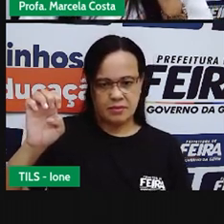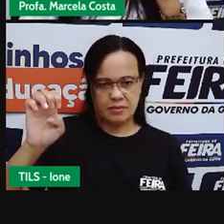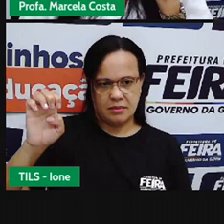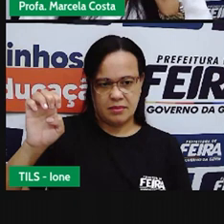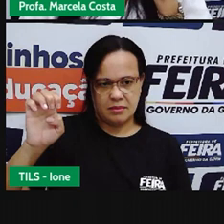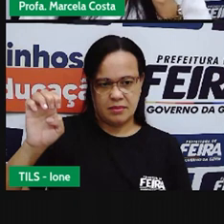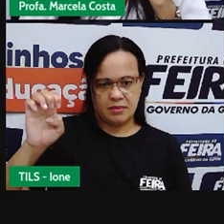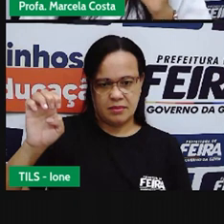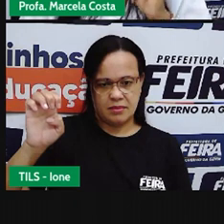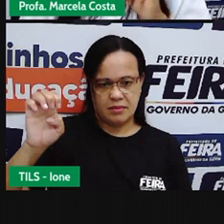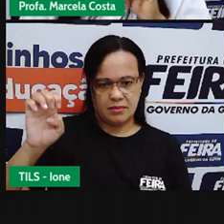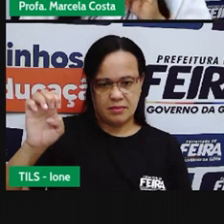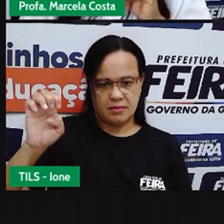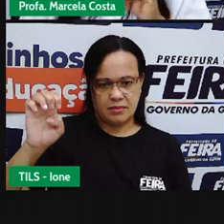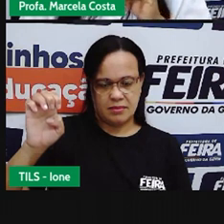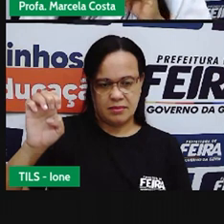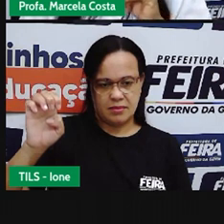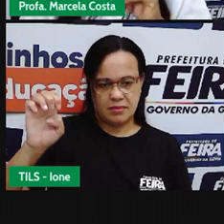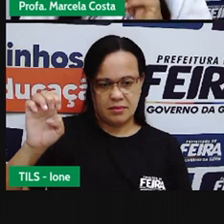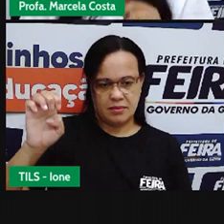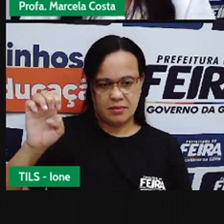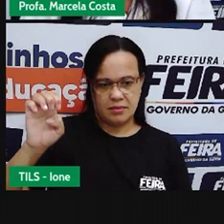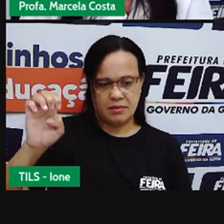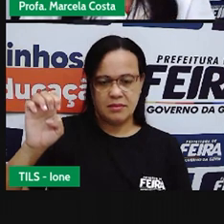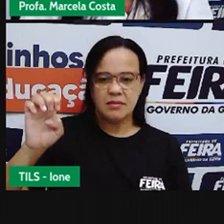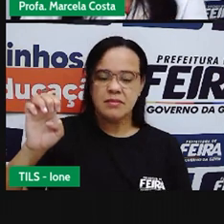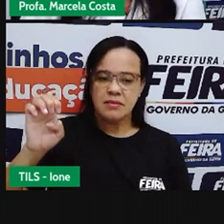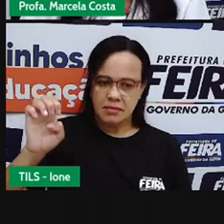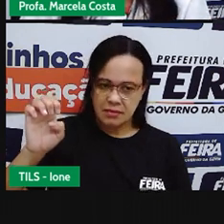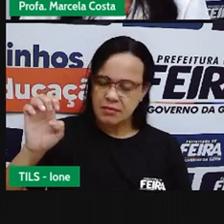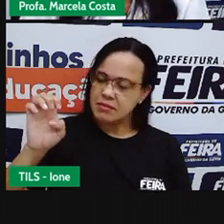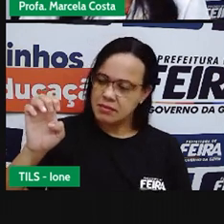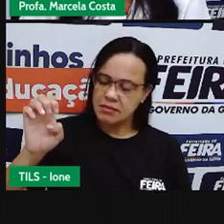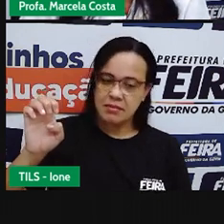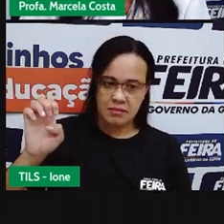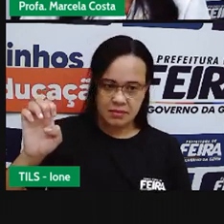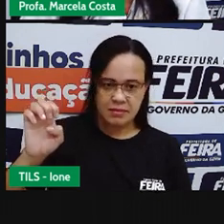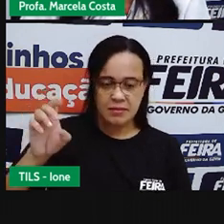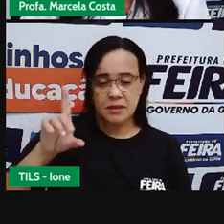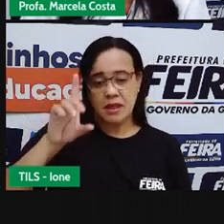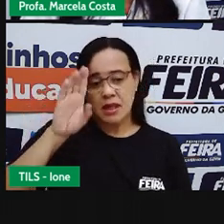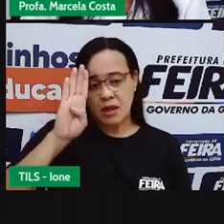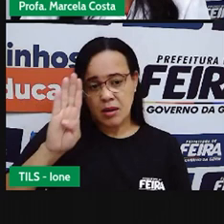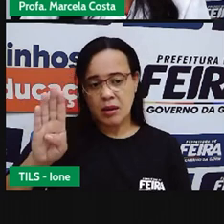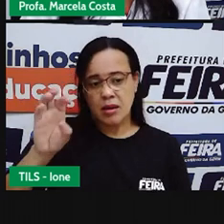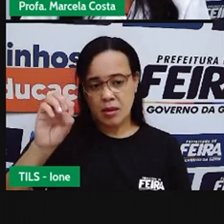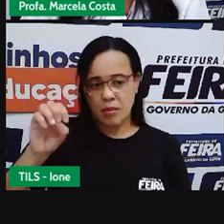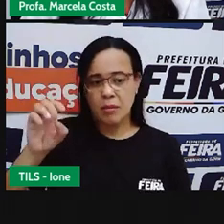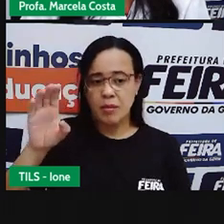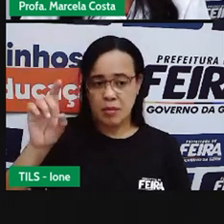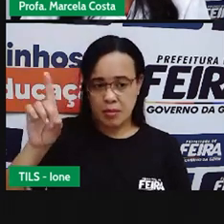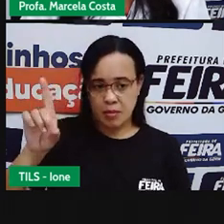Agora, aqui ao centro. Um traçado. Letra E. Bode.